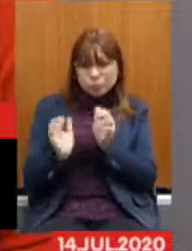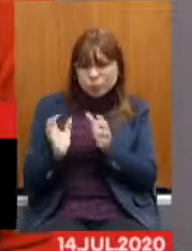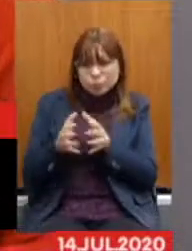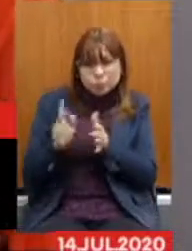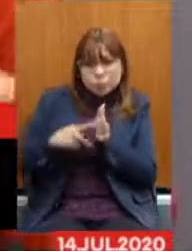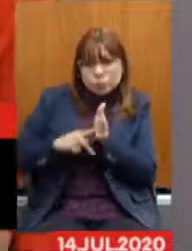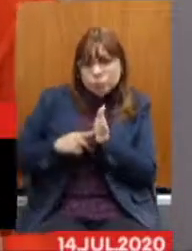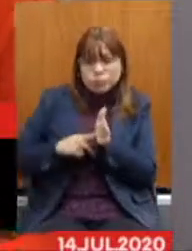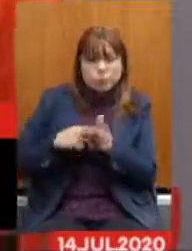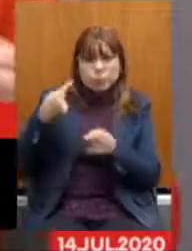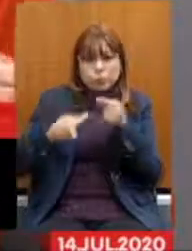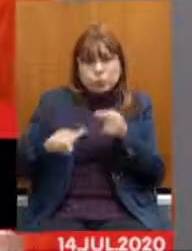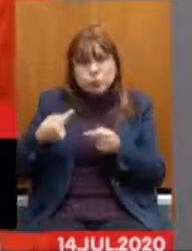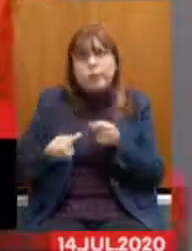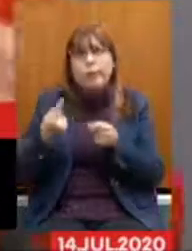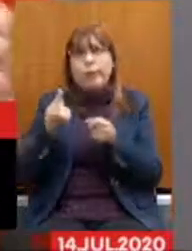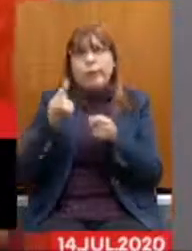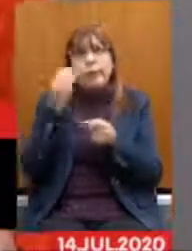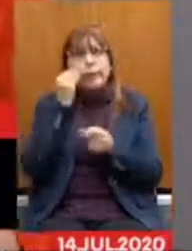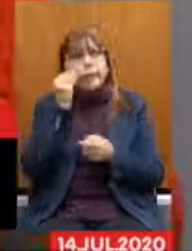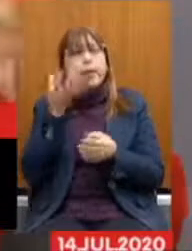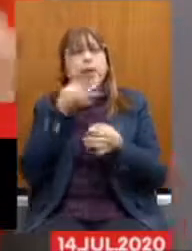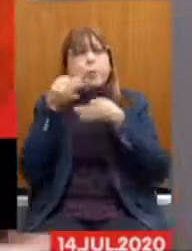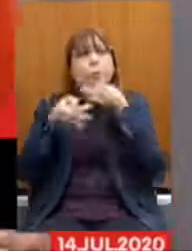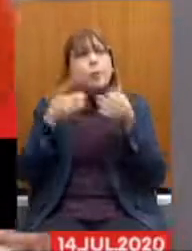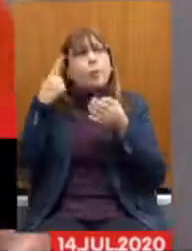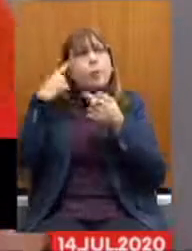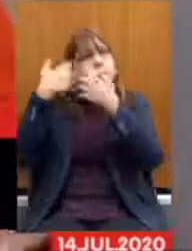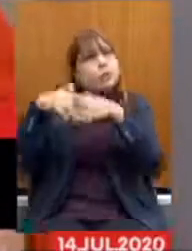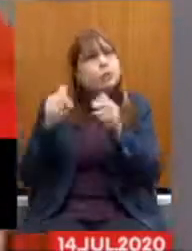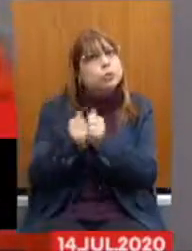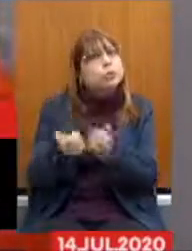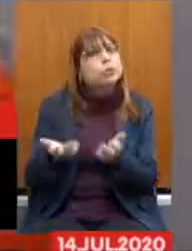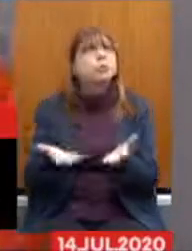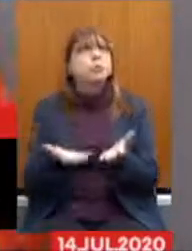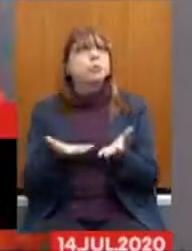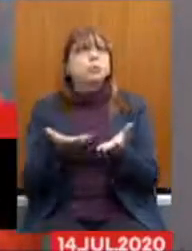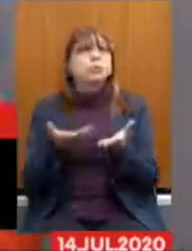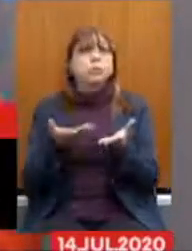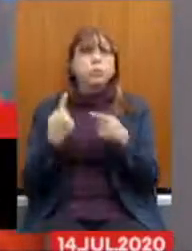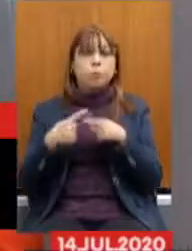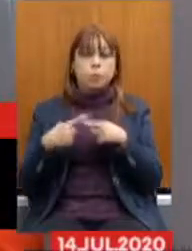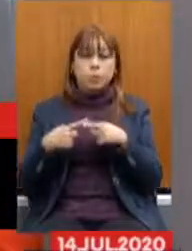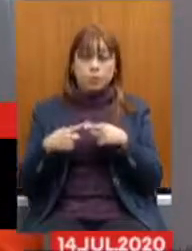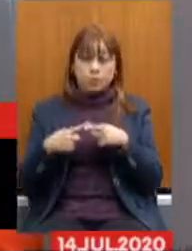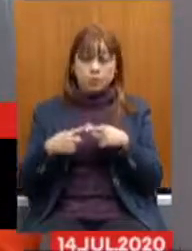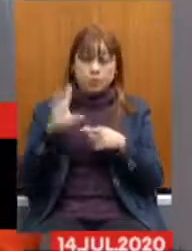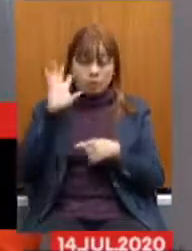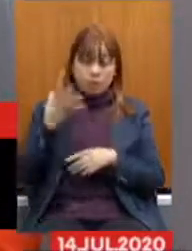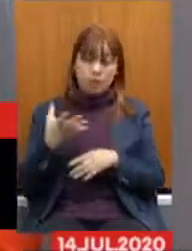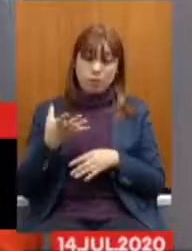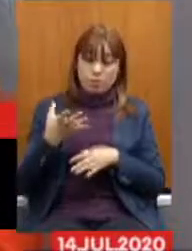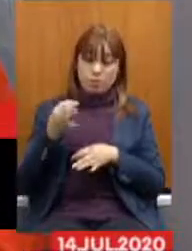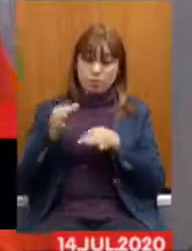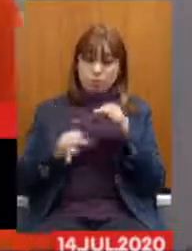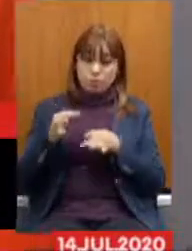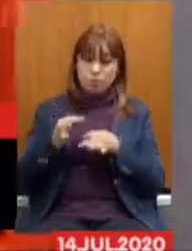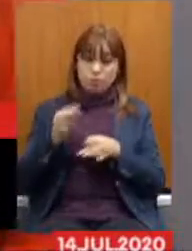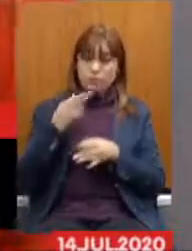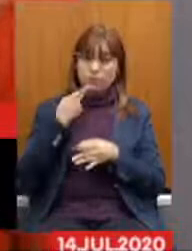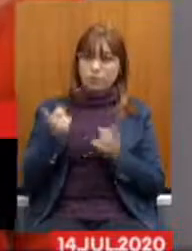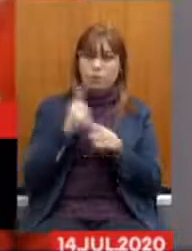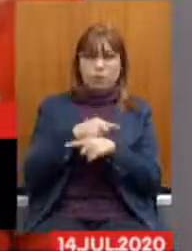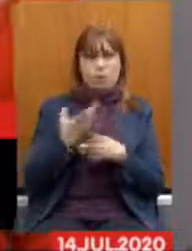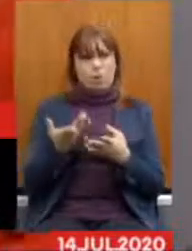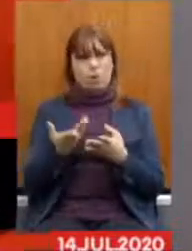sindicato para discutir, para elaborar, para propor, para pensar. Uma decisão judicial trouxe exatamente essa contradição. Se eles